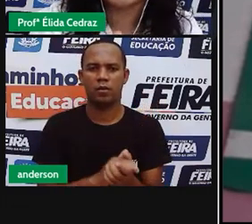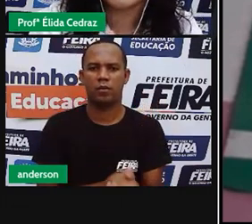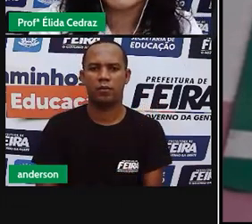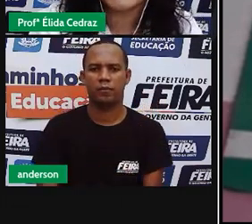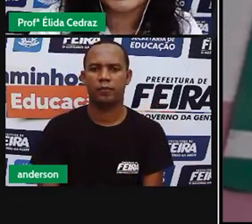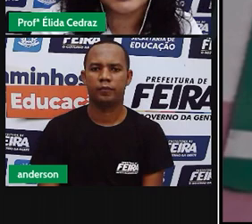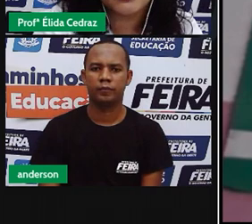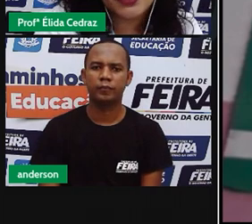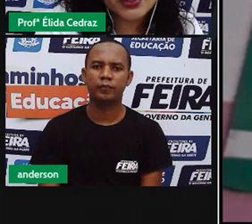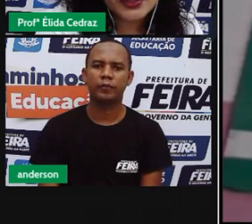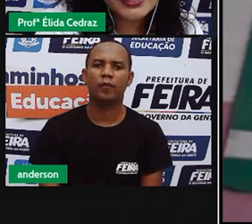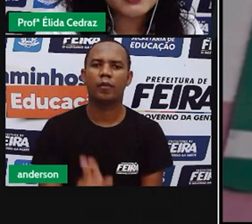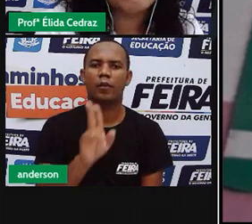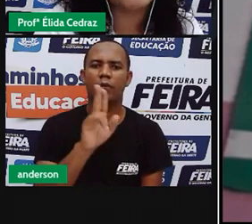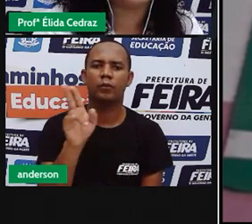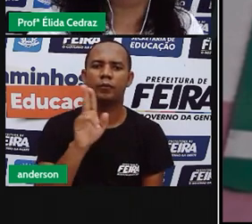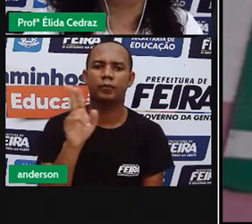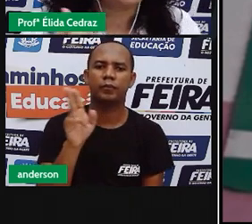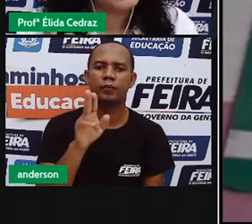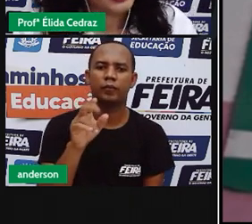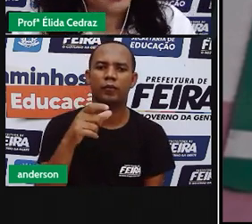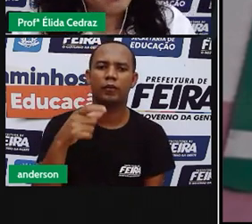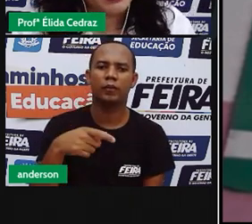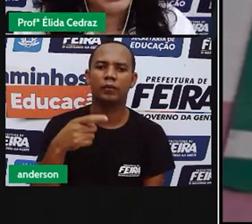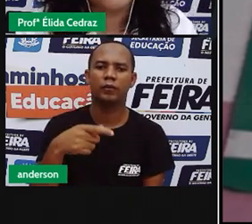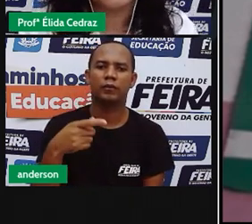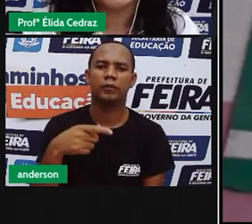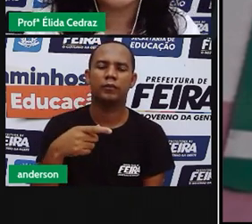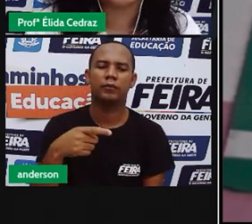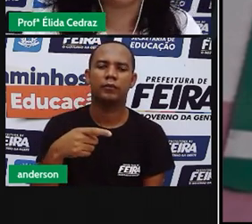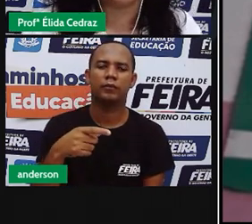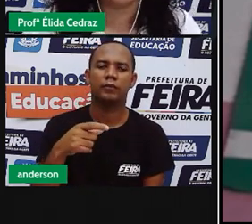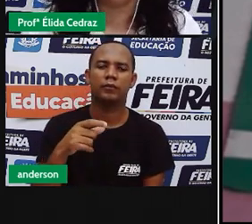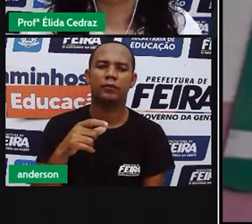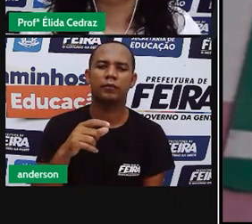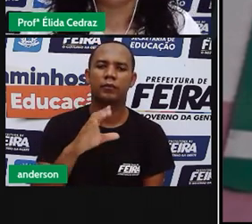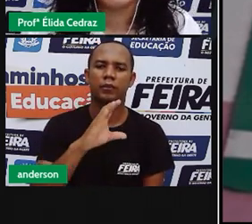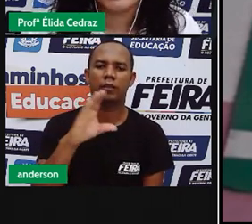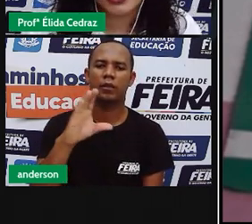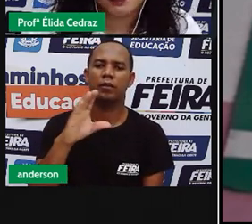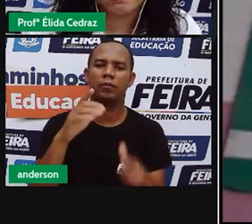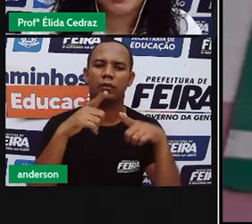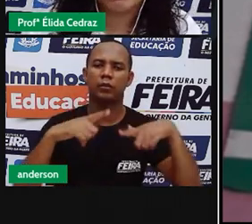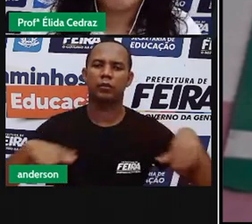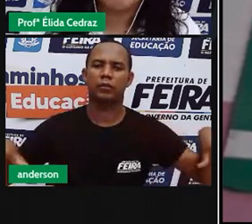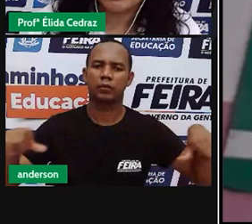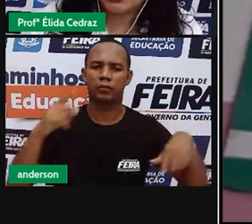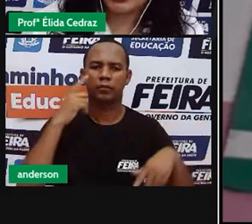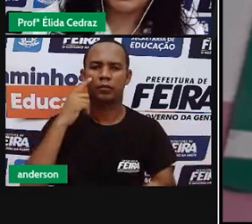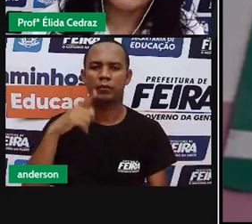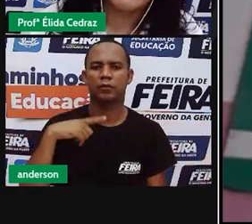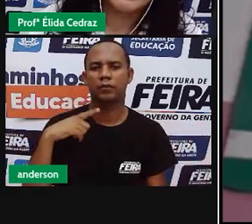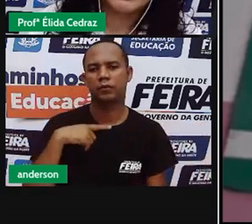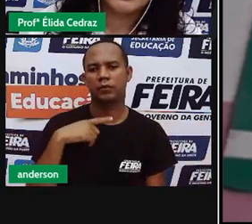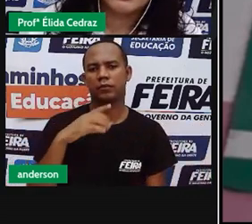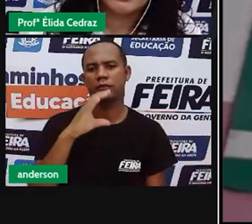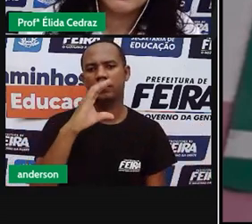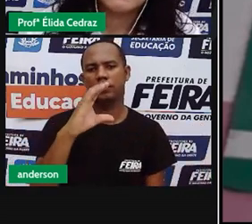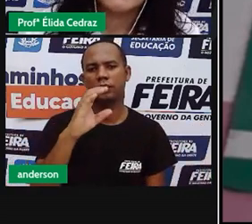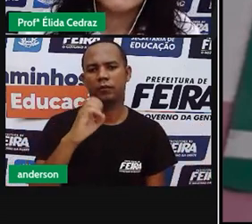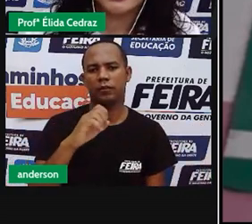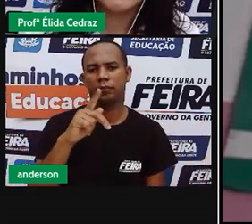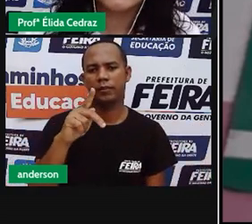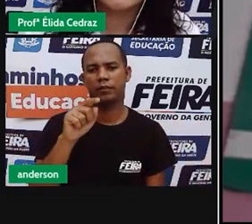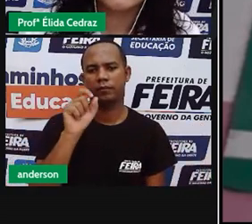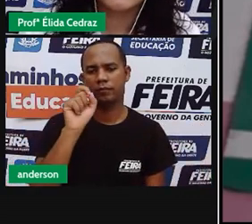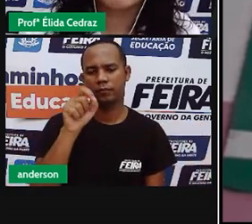Rua do Rosário, Campo Limpo, que é o bairro, e ali o SEPE. A